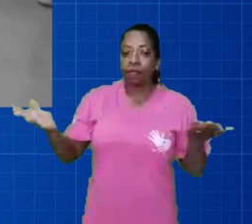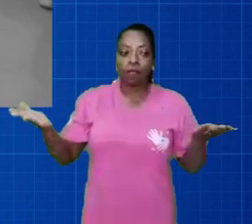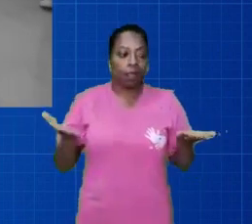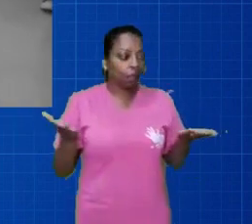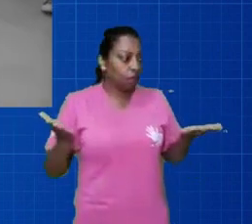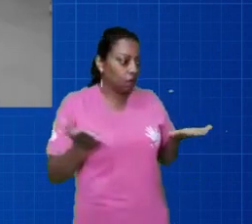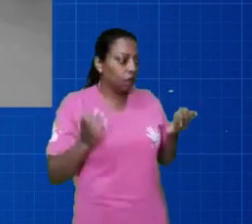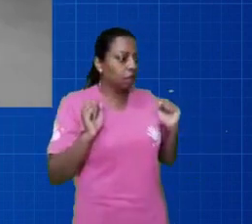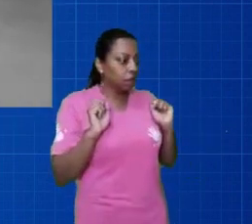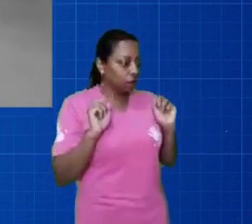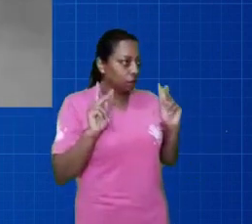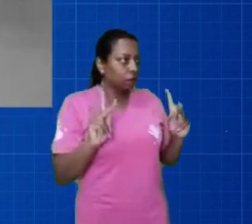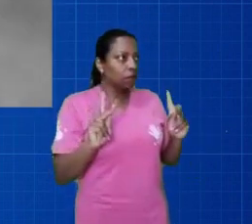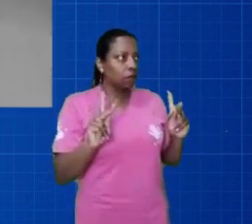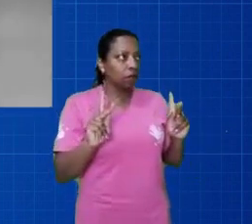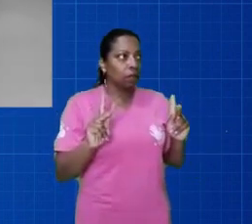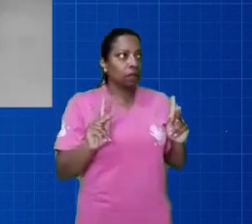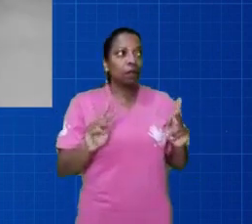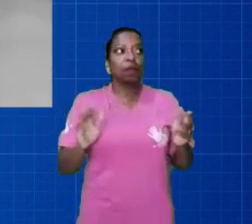Distância.